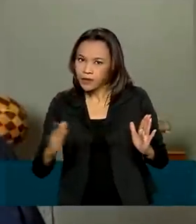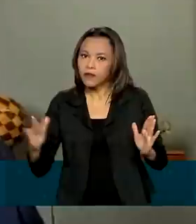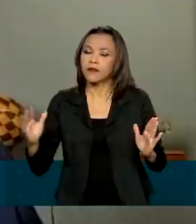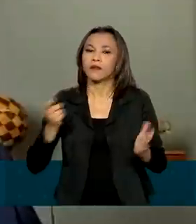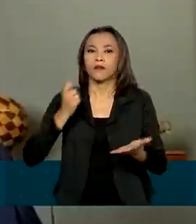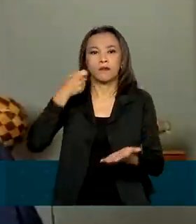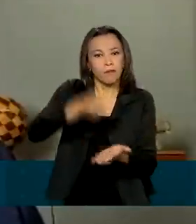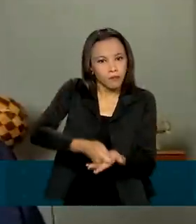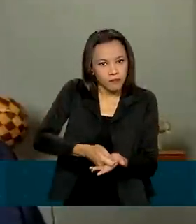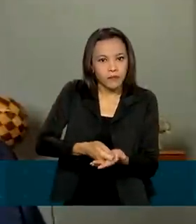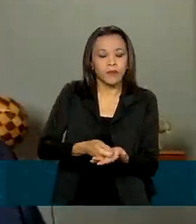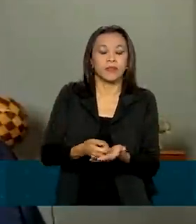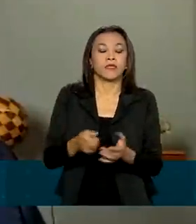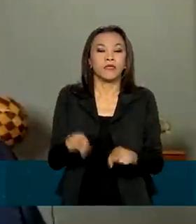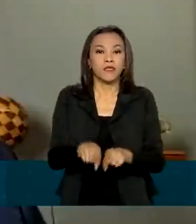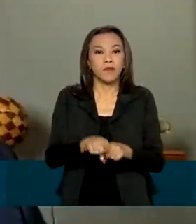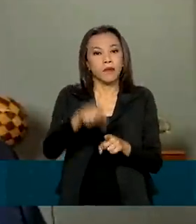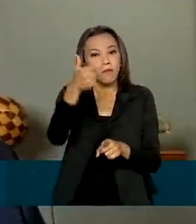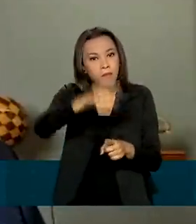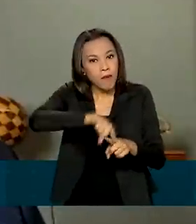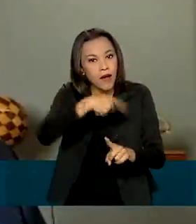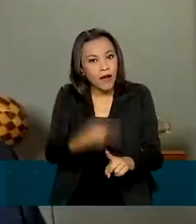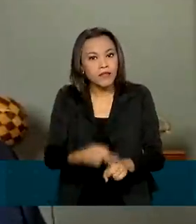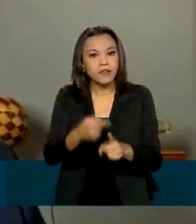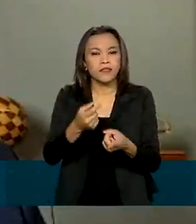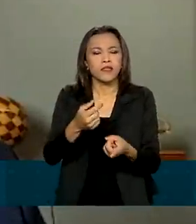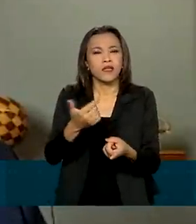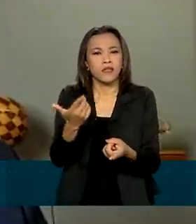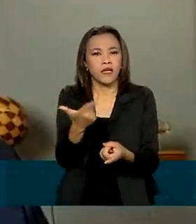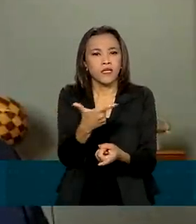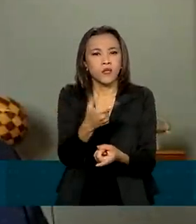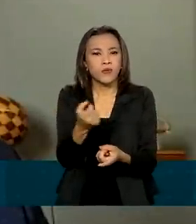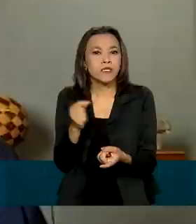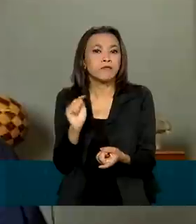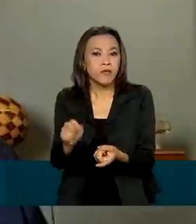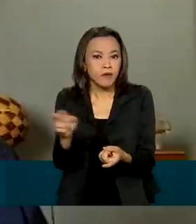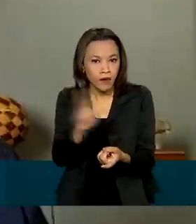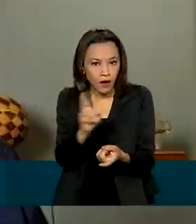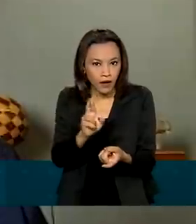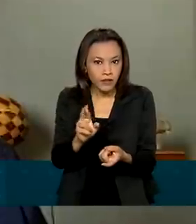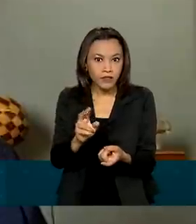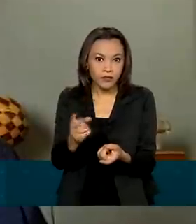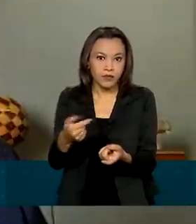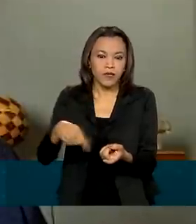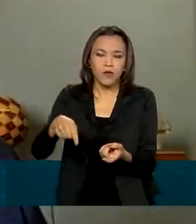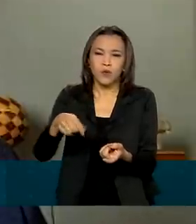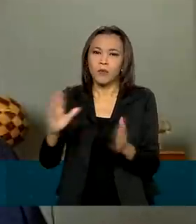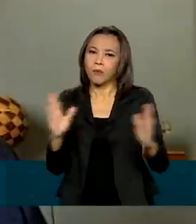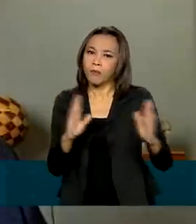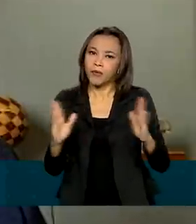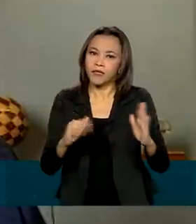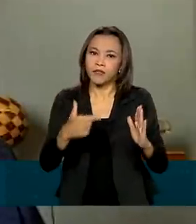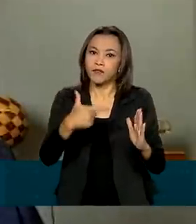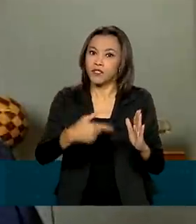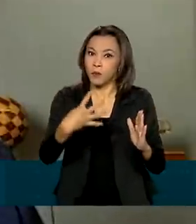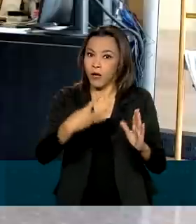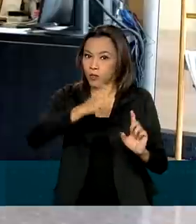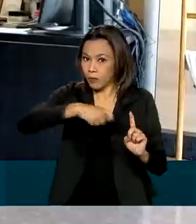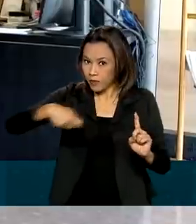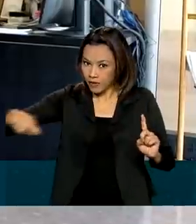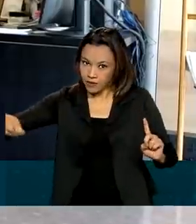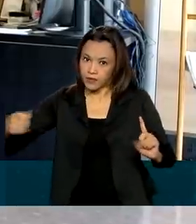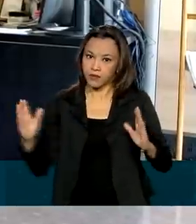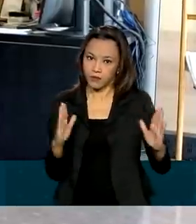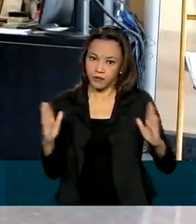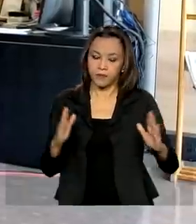investimento, que é possível captar até 200 mil reais, com pagamento em 24 meses e prazo de carência também similar.